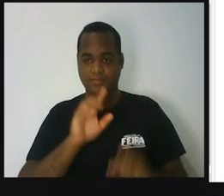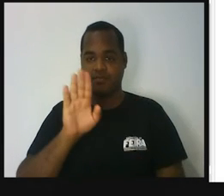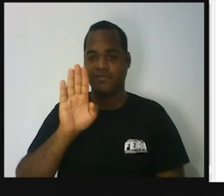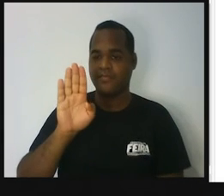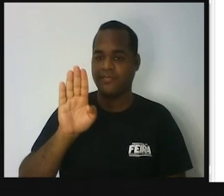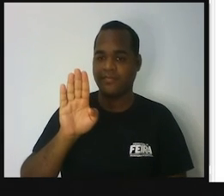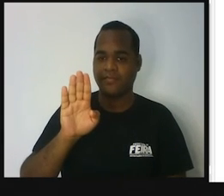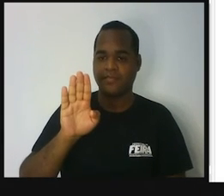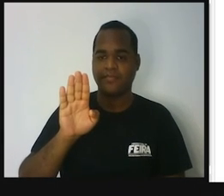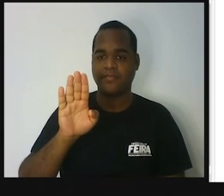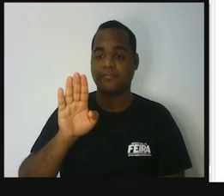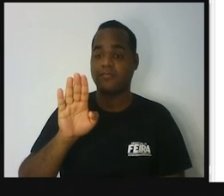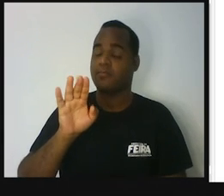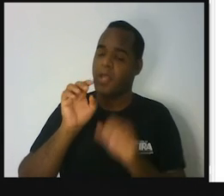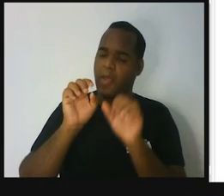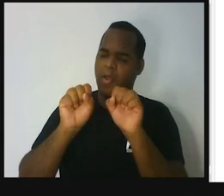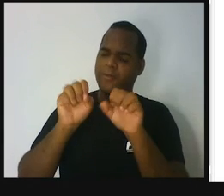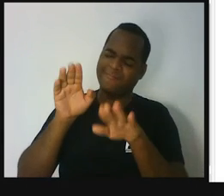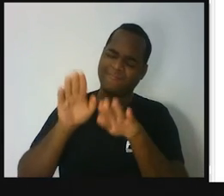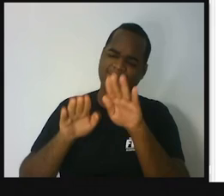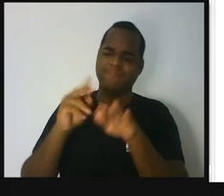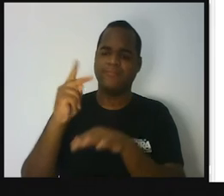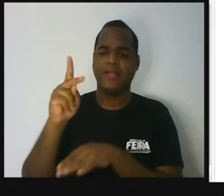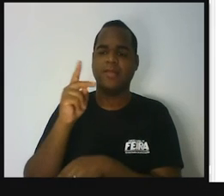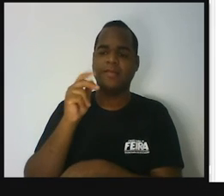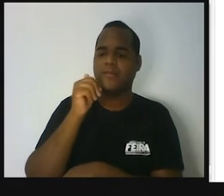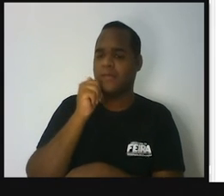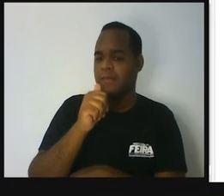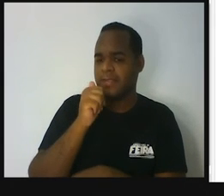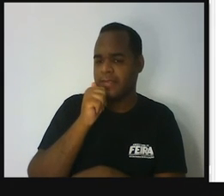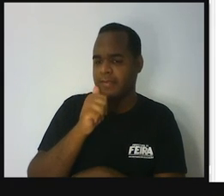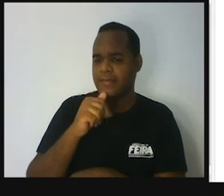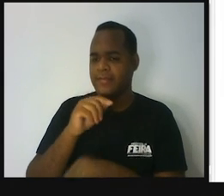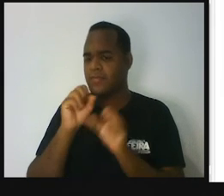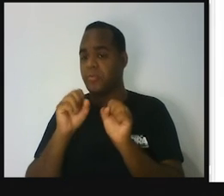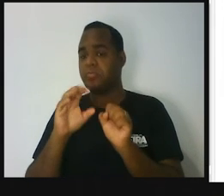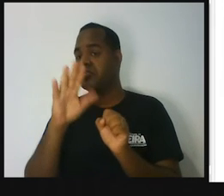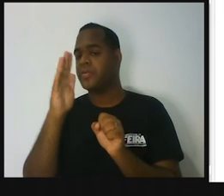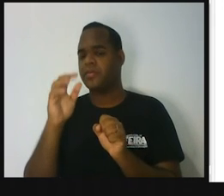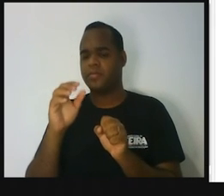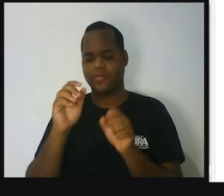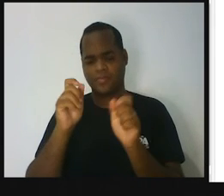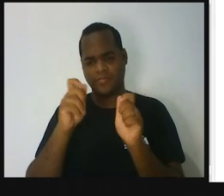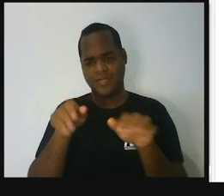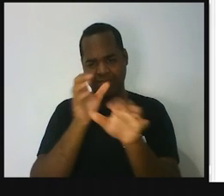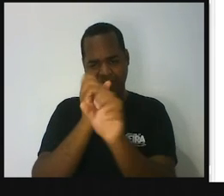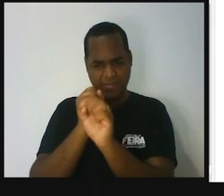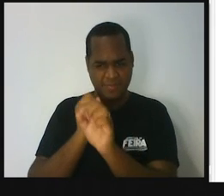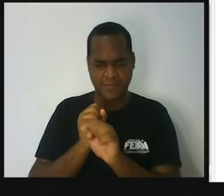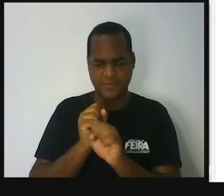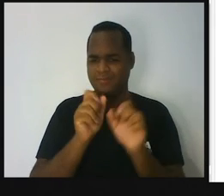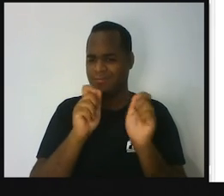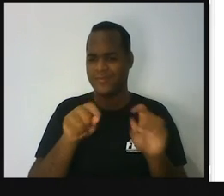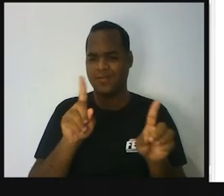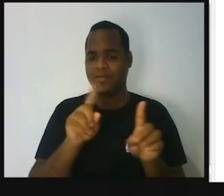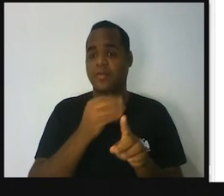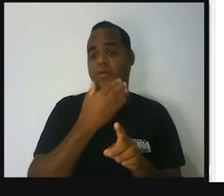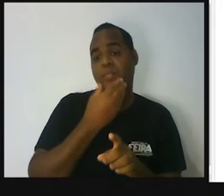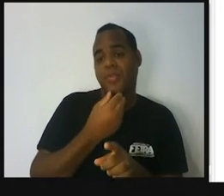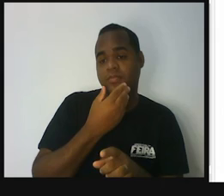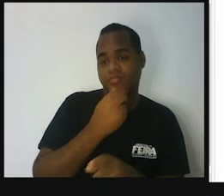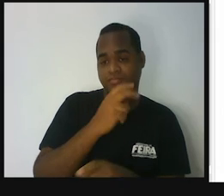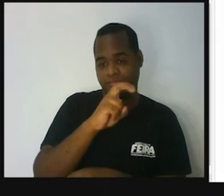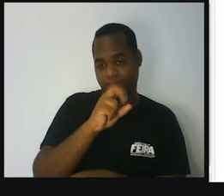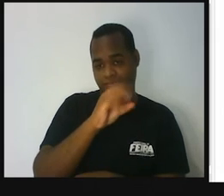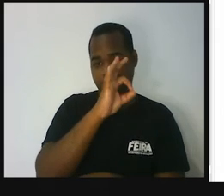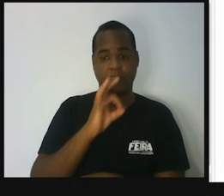Qual é a probabilidade de nascer menina? Essa a gente nem precisaria fazer conta. Se é 50% de chance